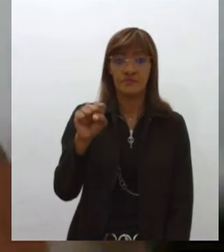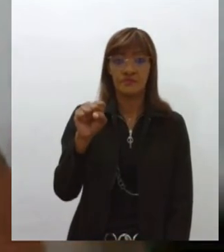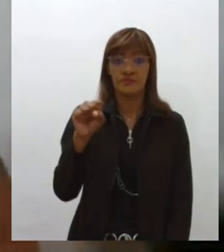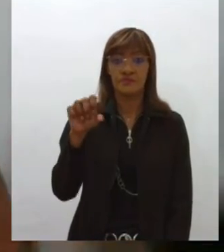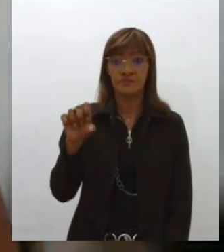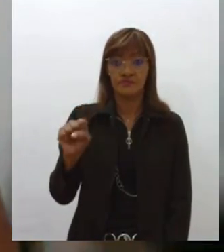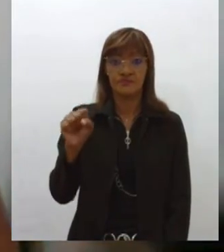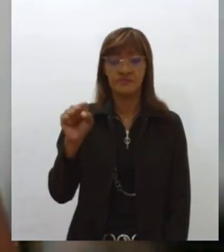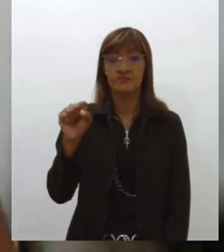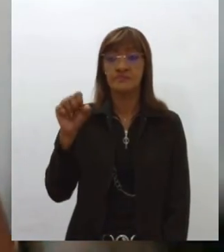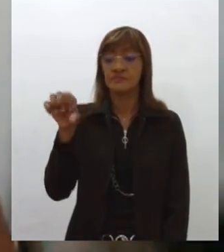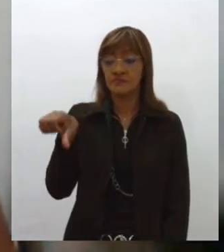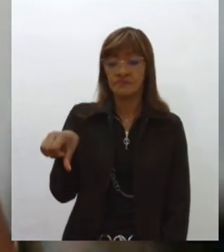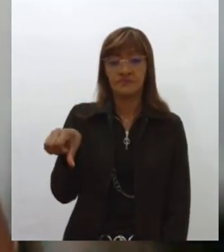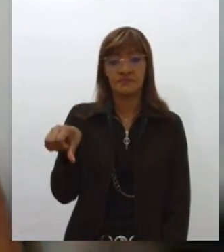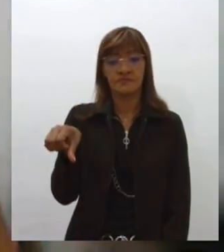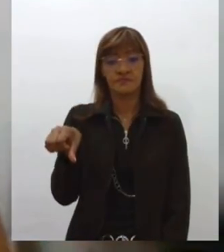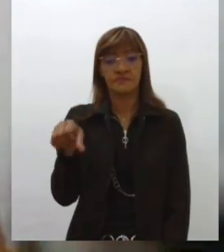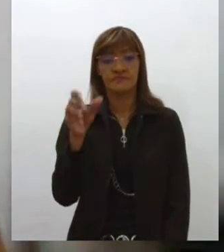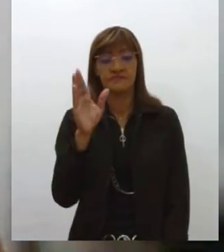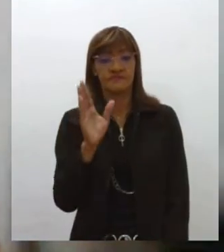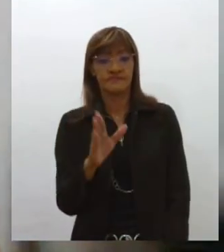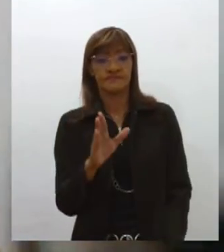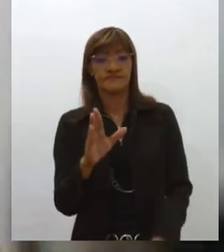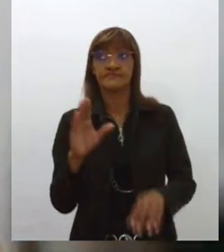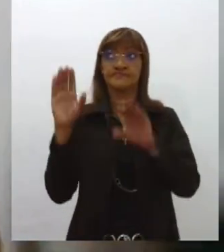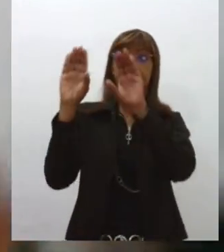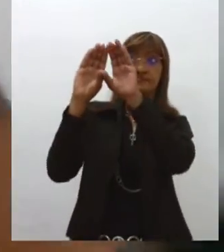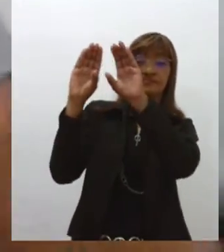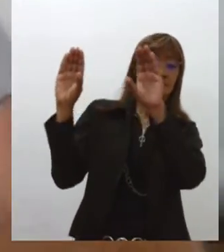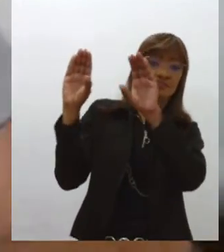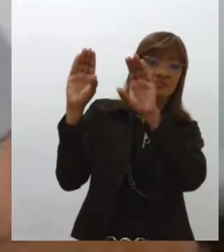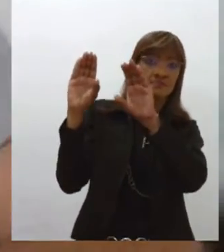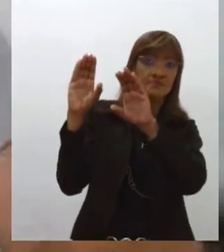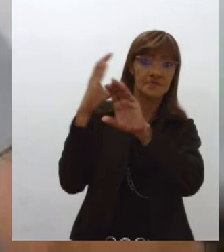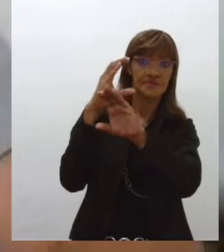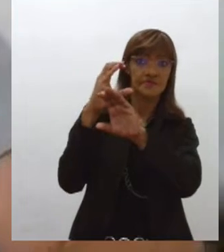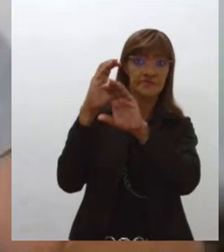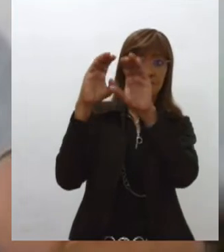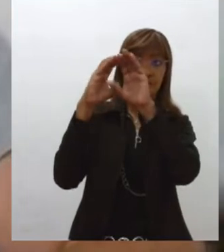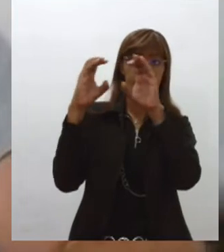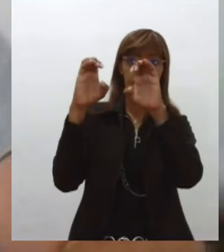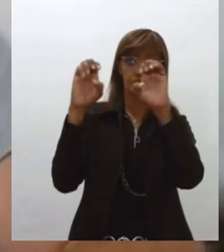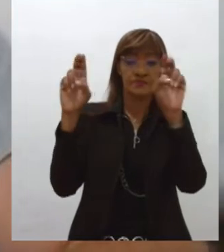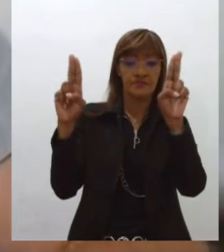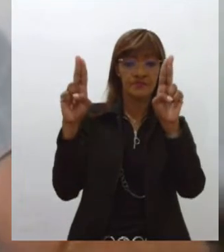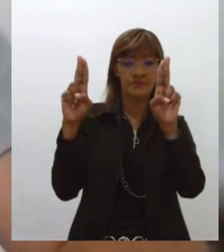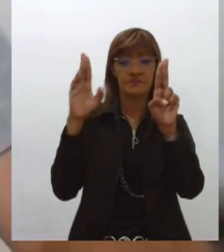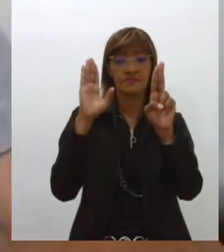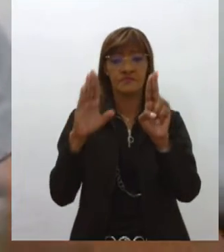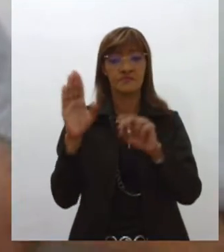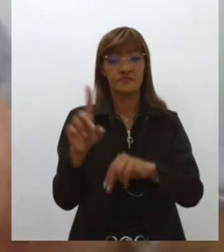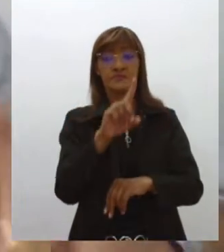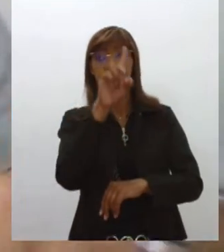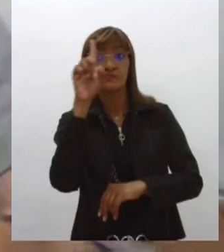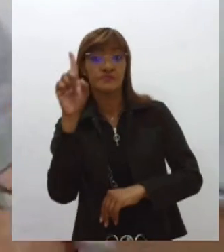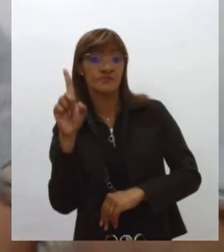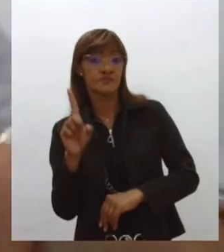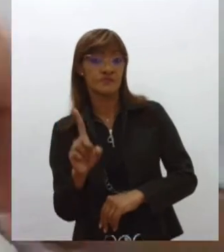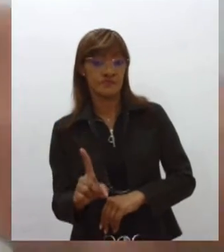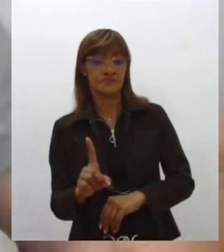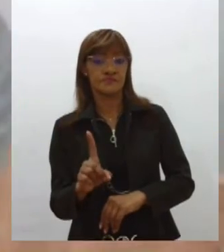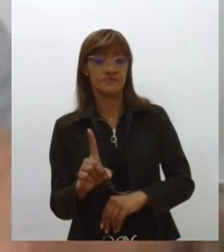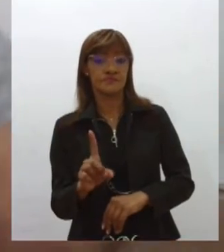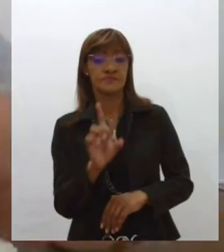tem a representação do céu do Rio de Janeiro, no dia da Proclamação da República, estampado na nossa bandeira. E cada estrela